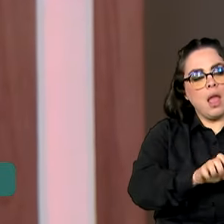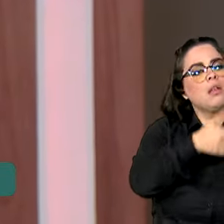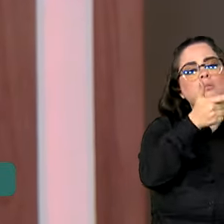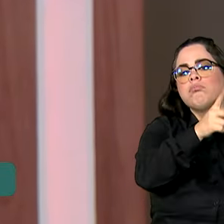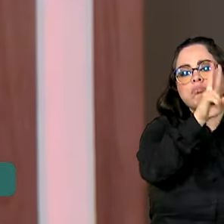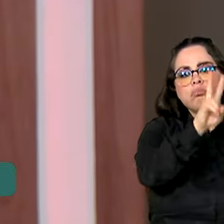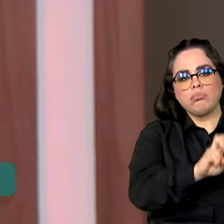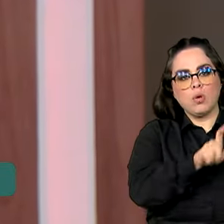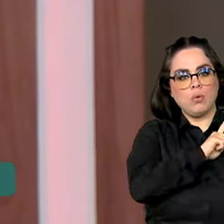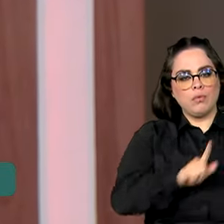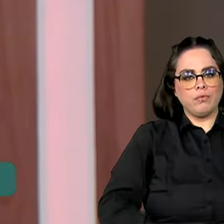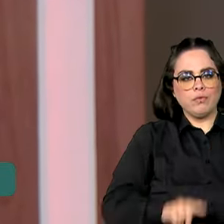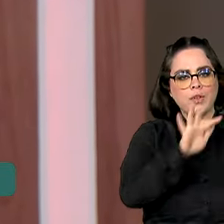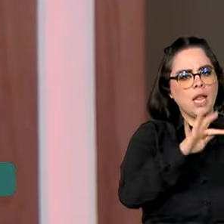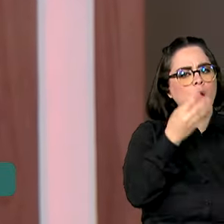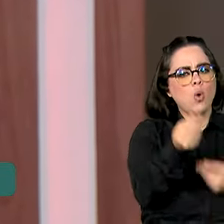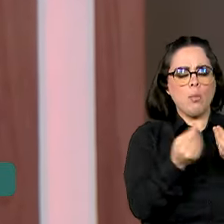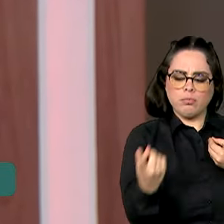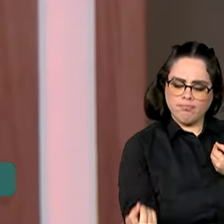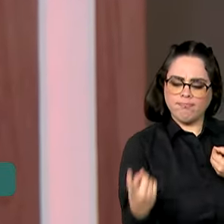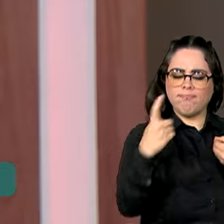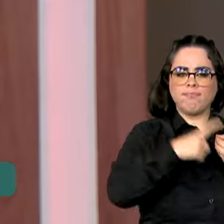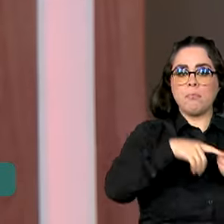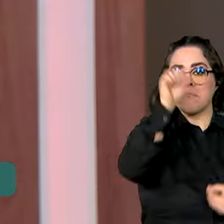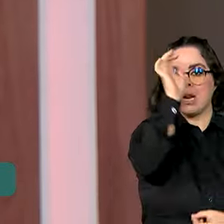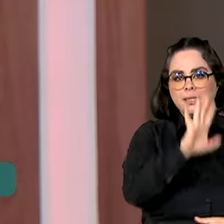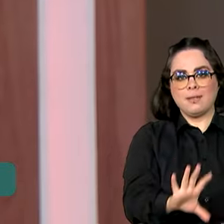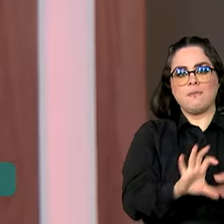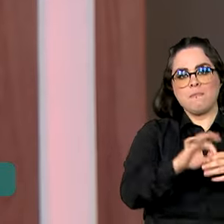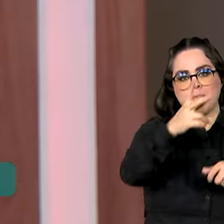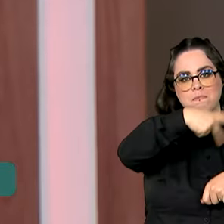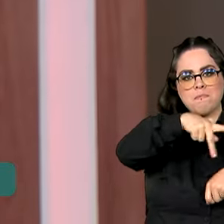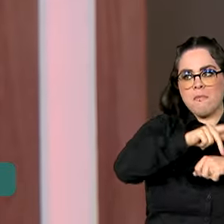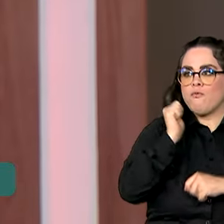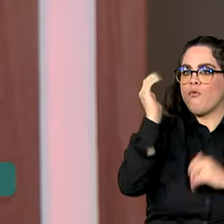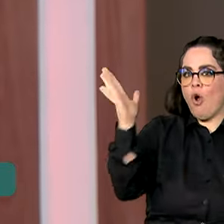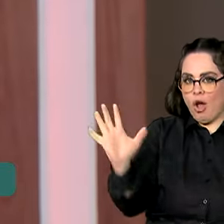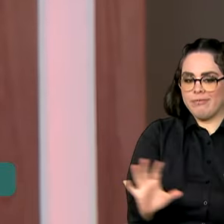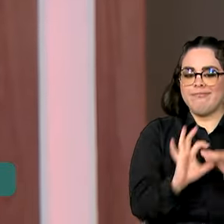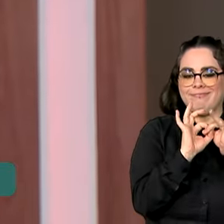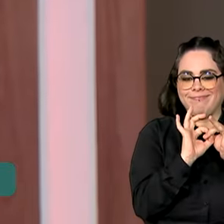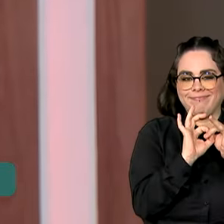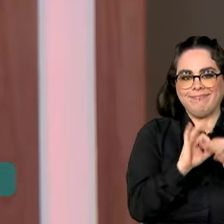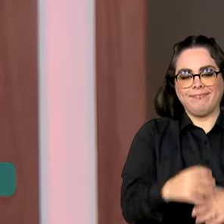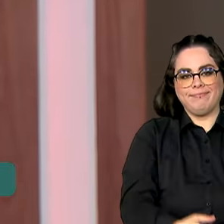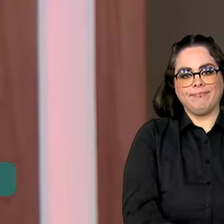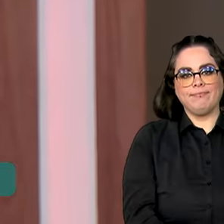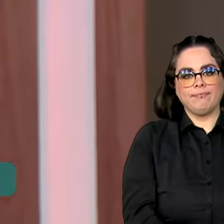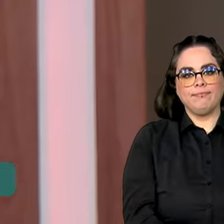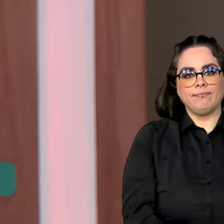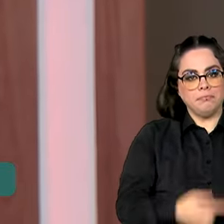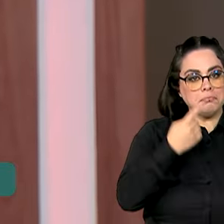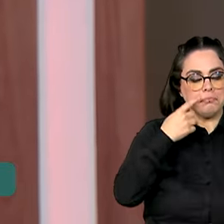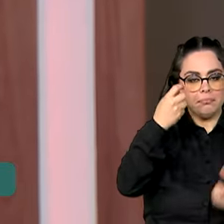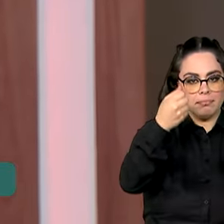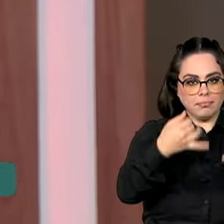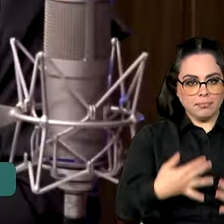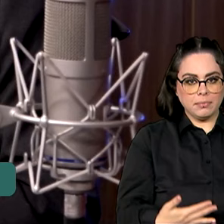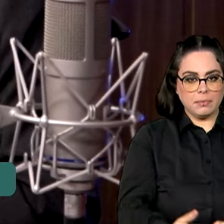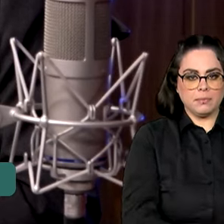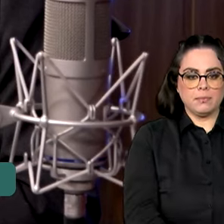governo federal para trazer de volta ao Brasil esses brasileiros que estão na zona de conflito no Oriente Médio. Veja como foi.